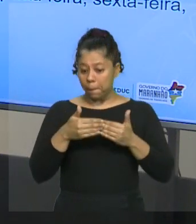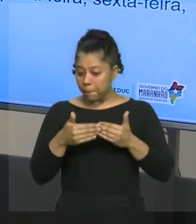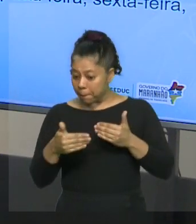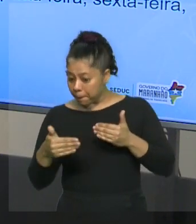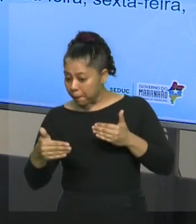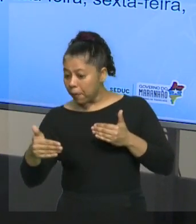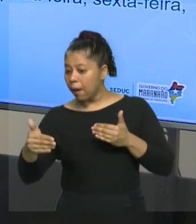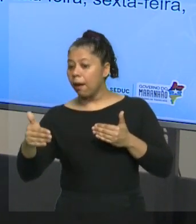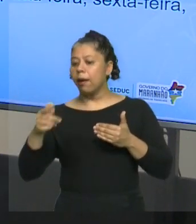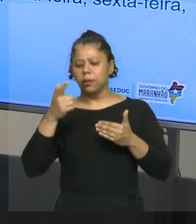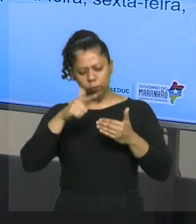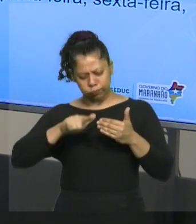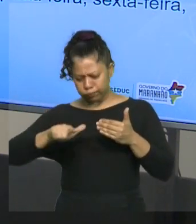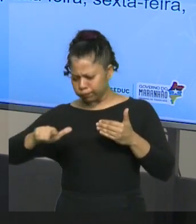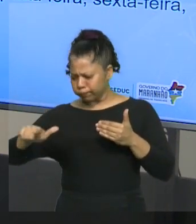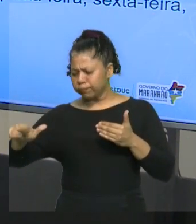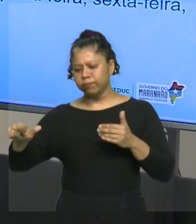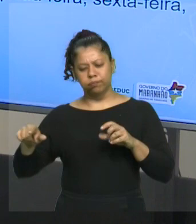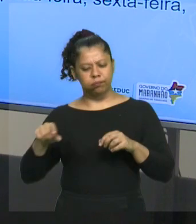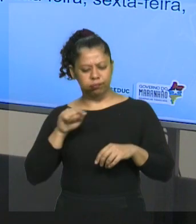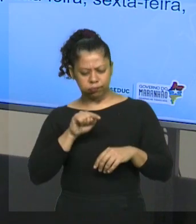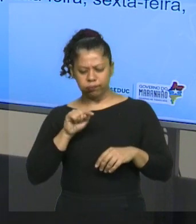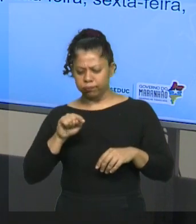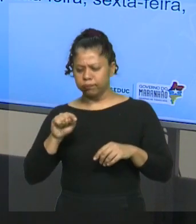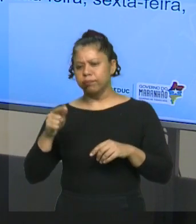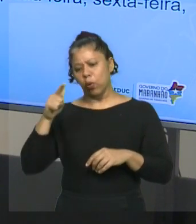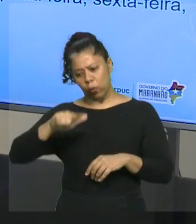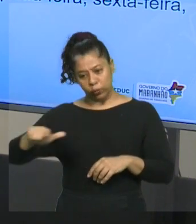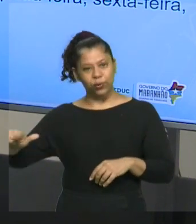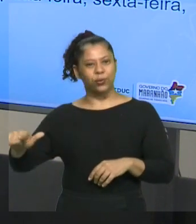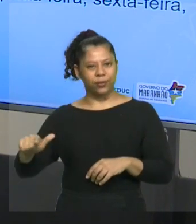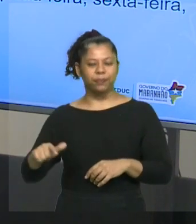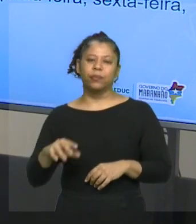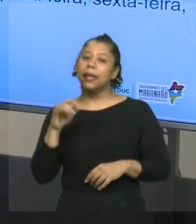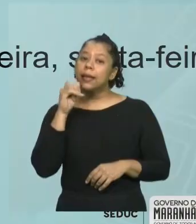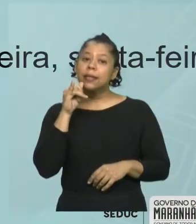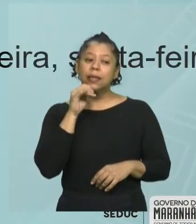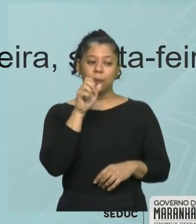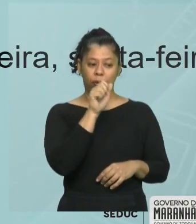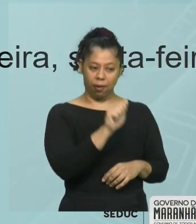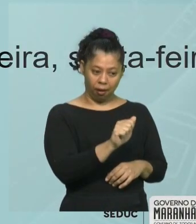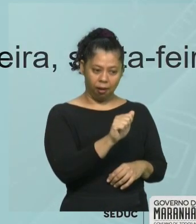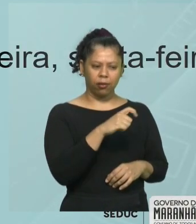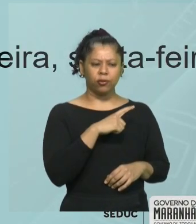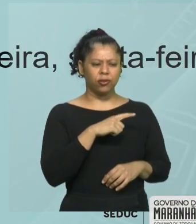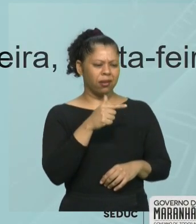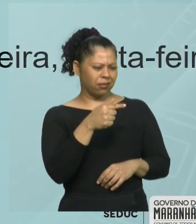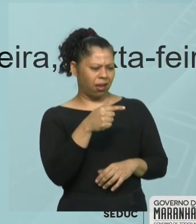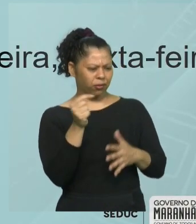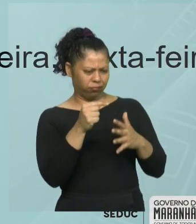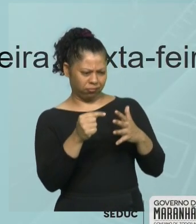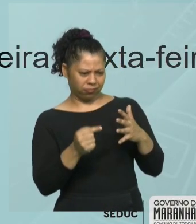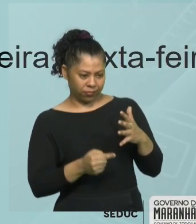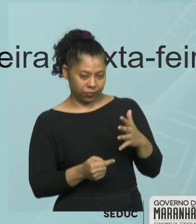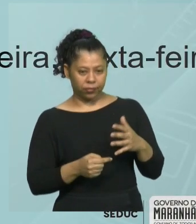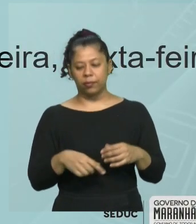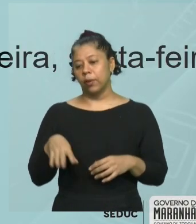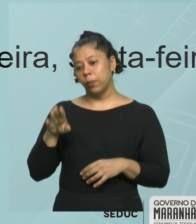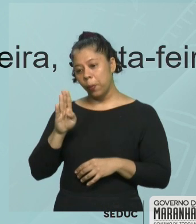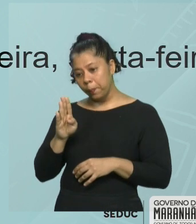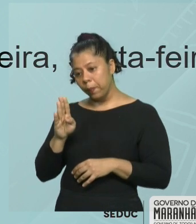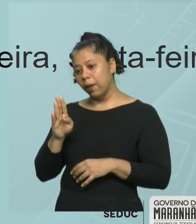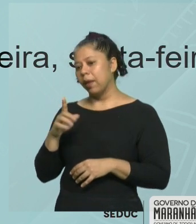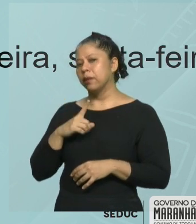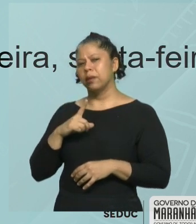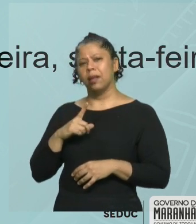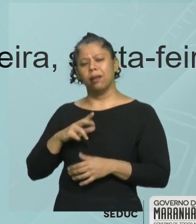elementos. E aí é o seguinte, no exemplo A, você tinha sete elementos. No exemplo B, você